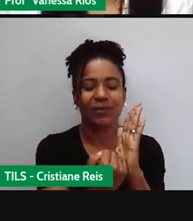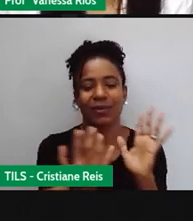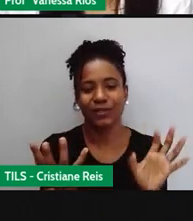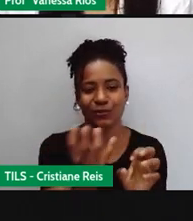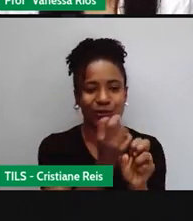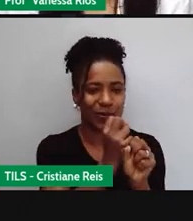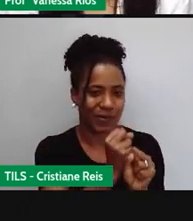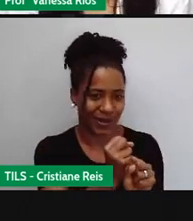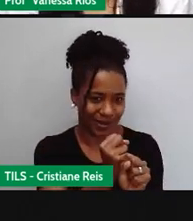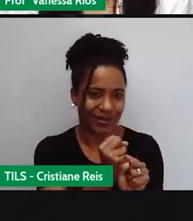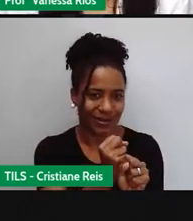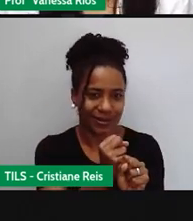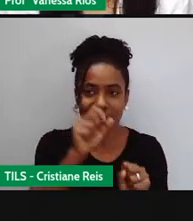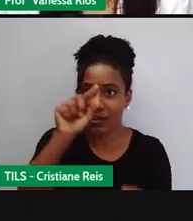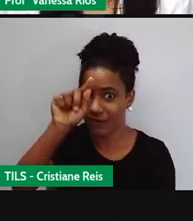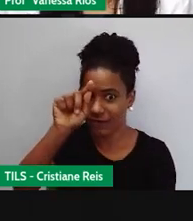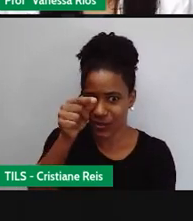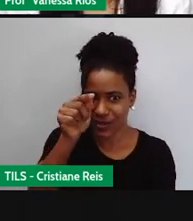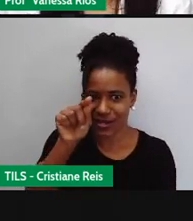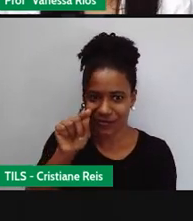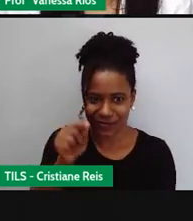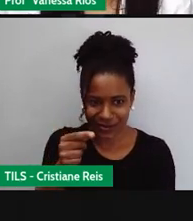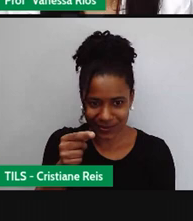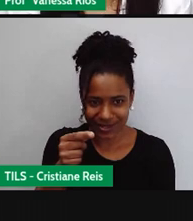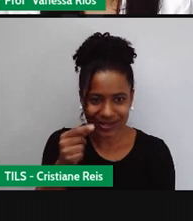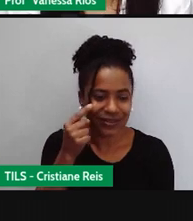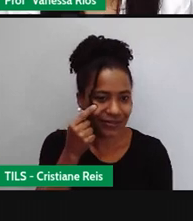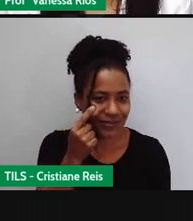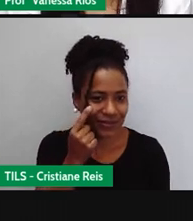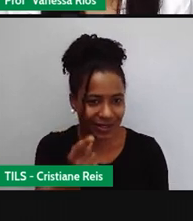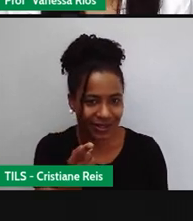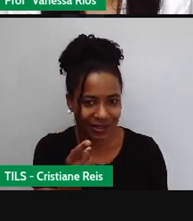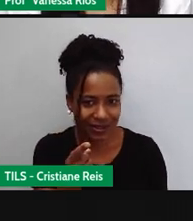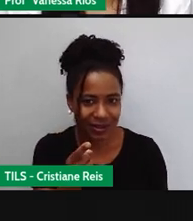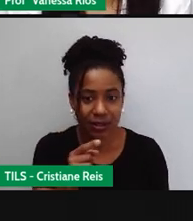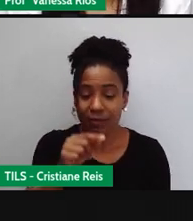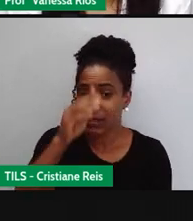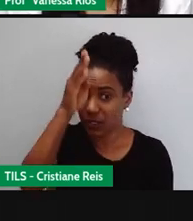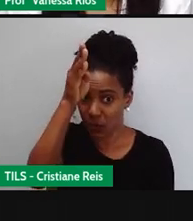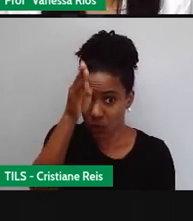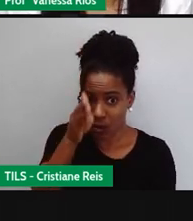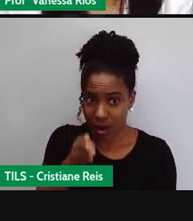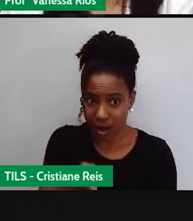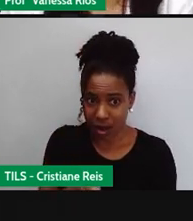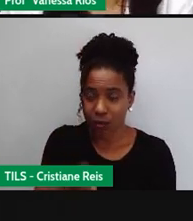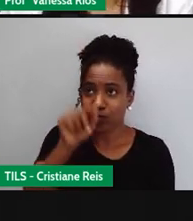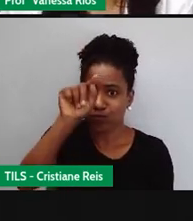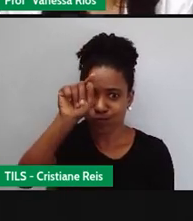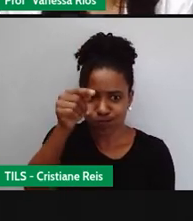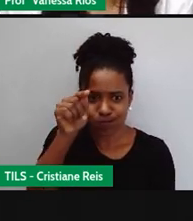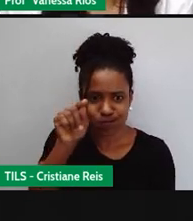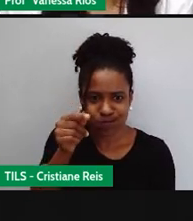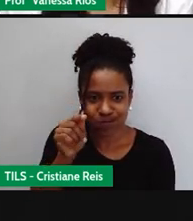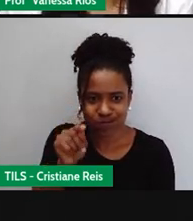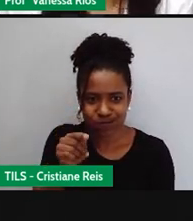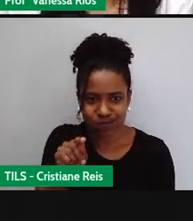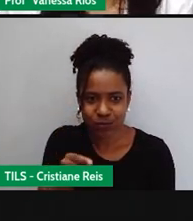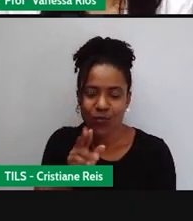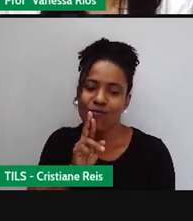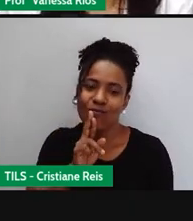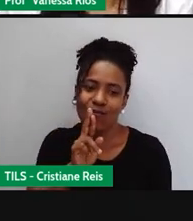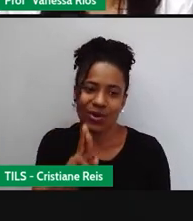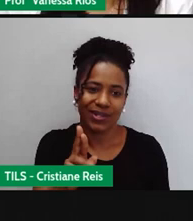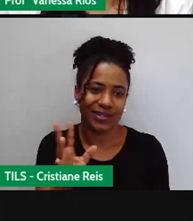a vírgula embaixo da vírgula. E essa vírgula lá desce seguindo a mesma direção na hora que eu vou colocar as respostas.